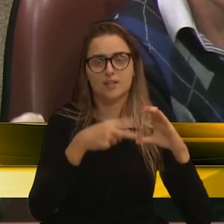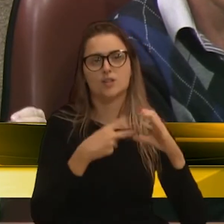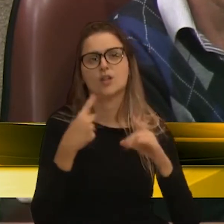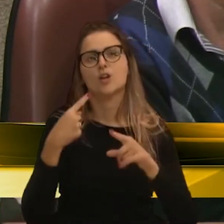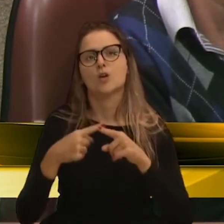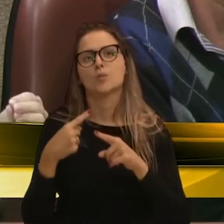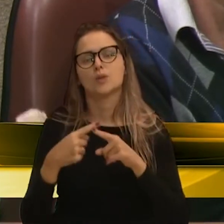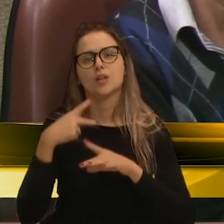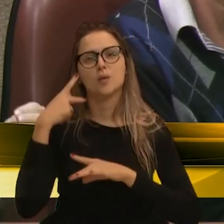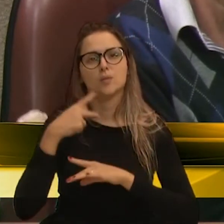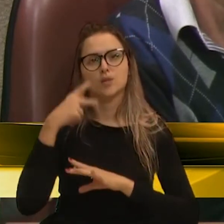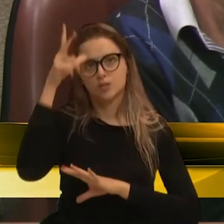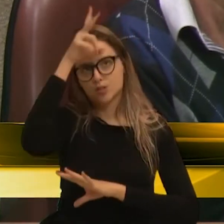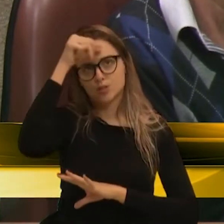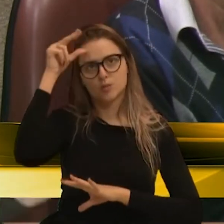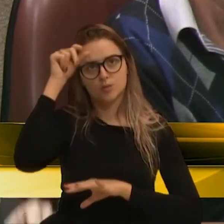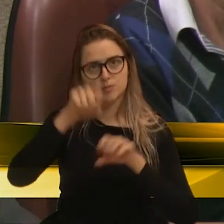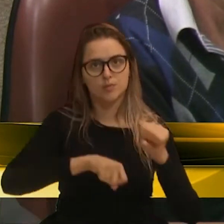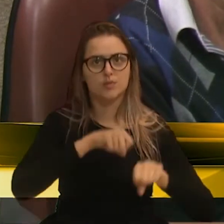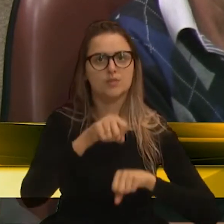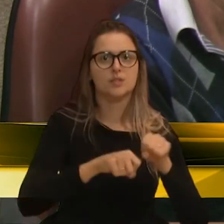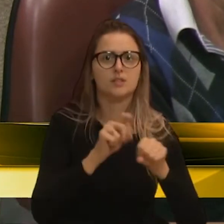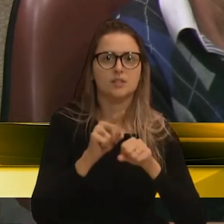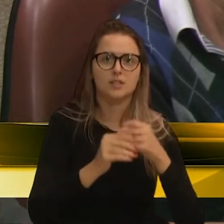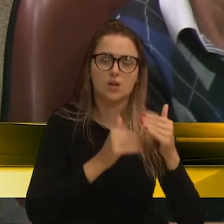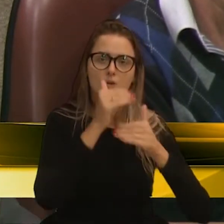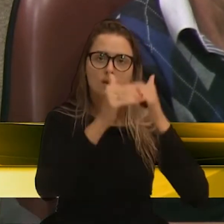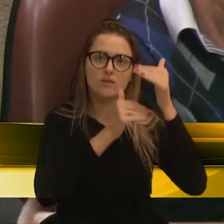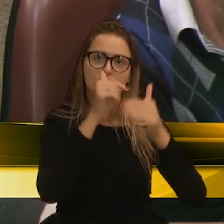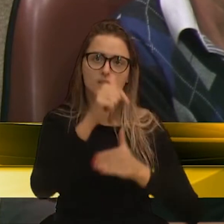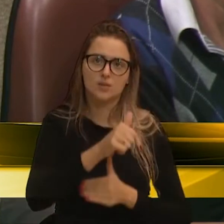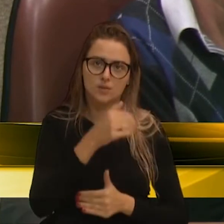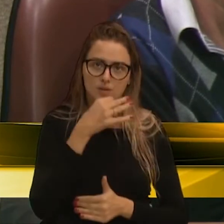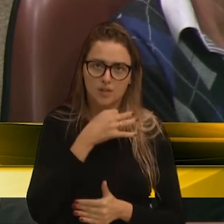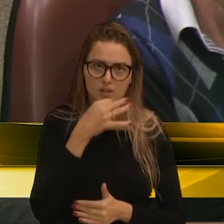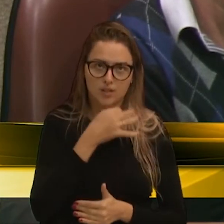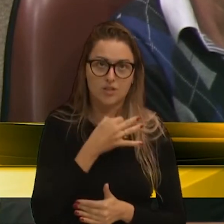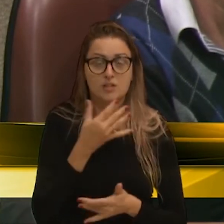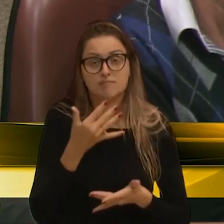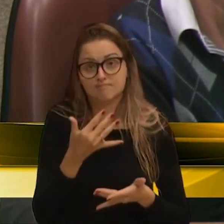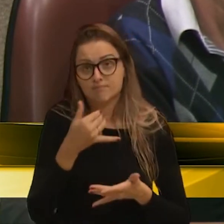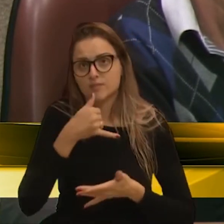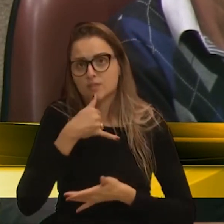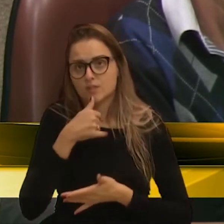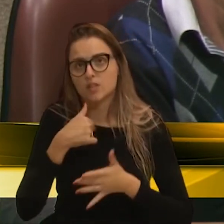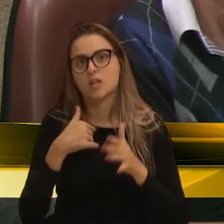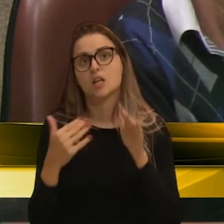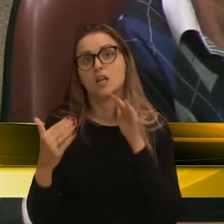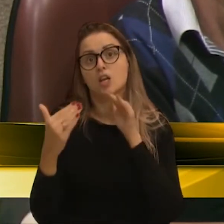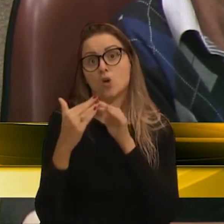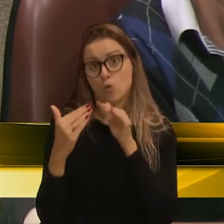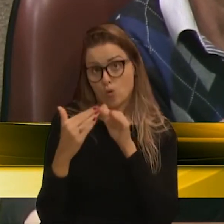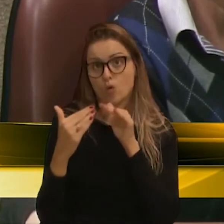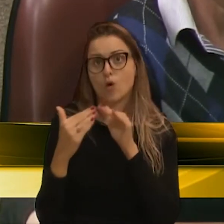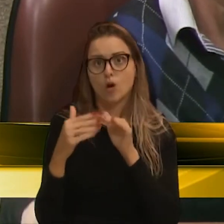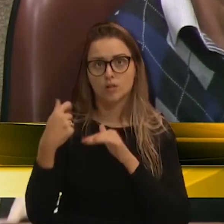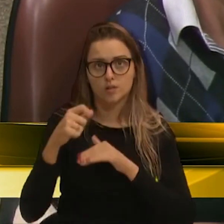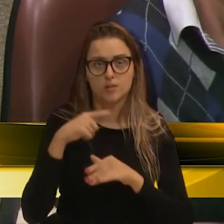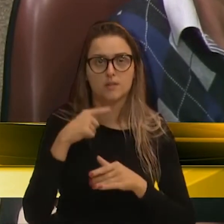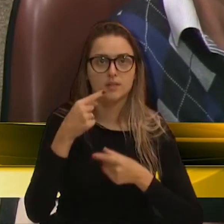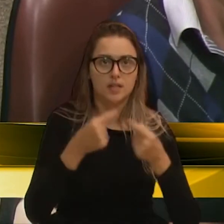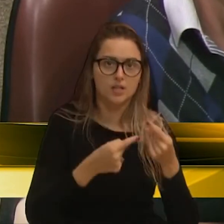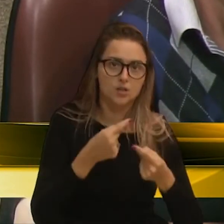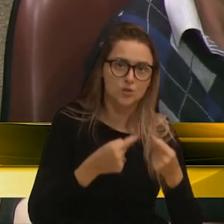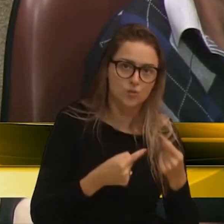políticas públicas para o ciclismo não avançaram em Caxias do Sul. Então, infelizmente, eu concordo com o senhor de que deveria haver a